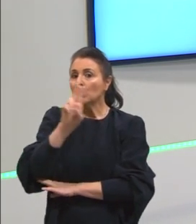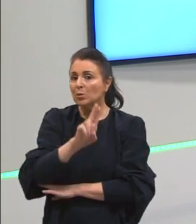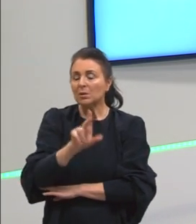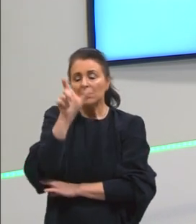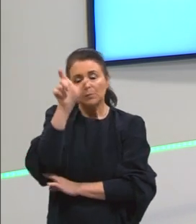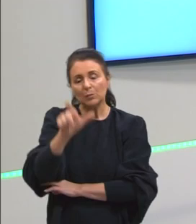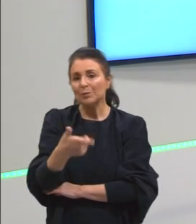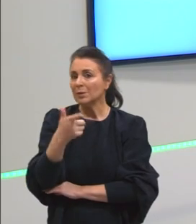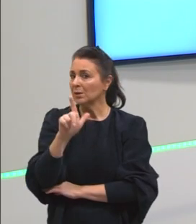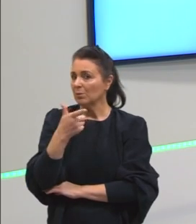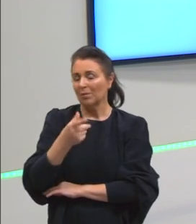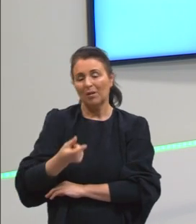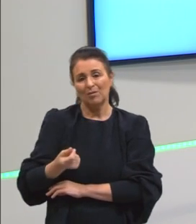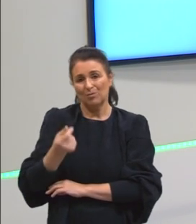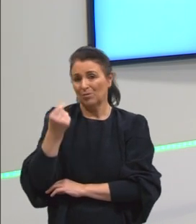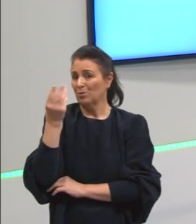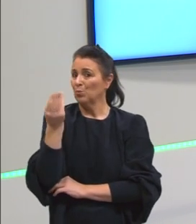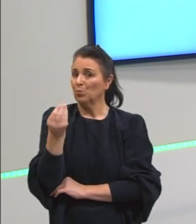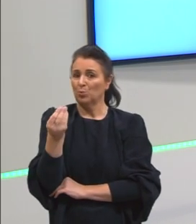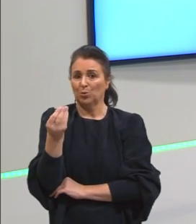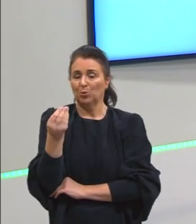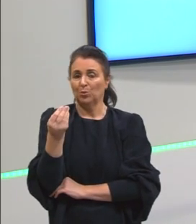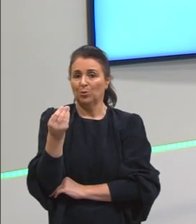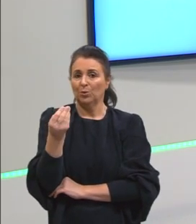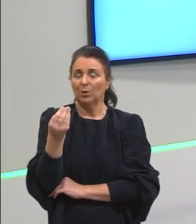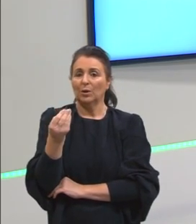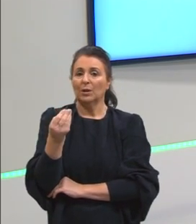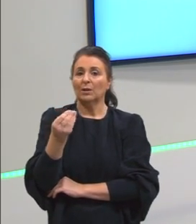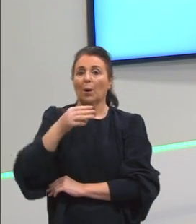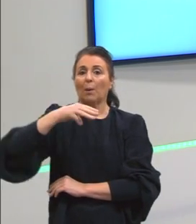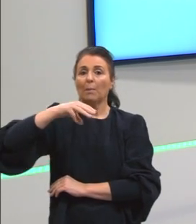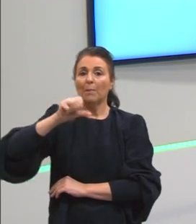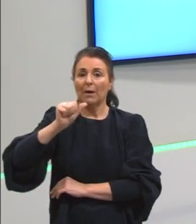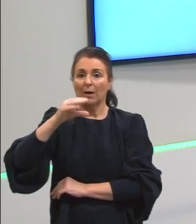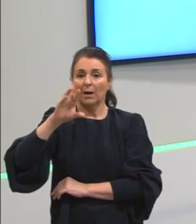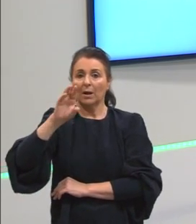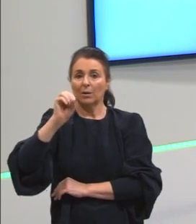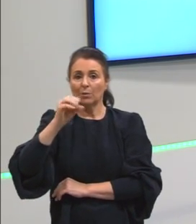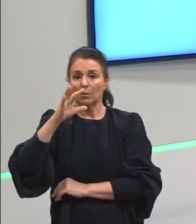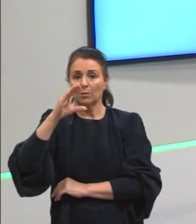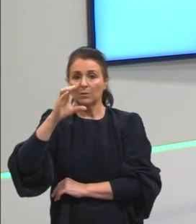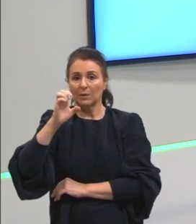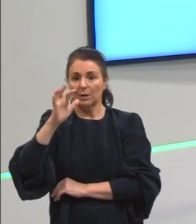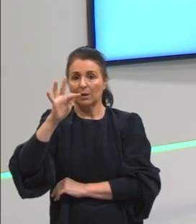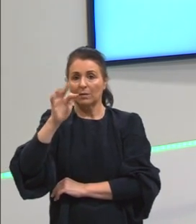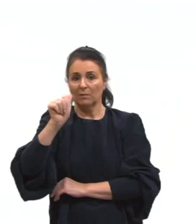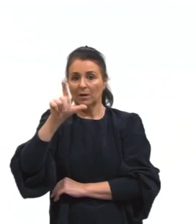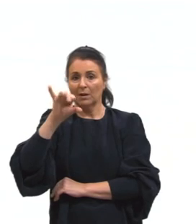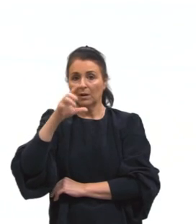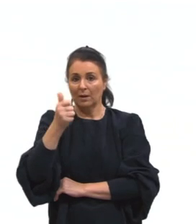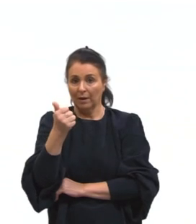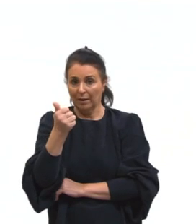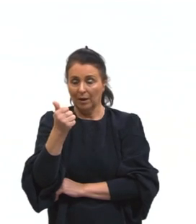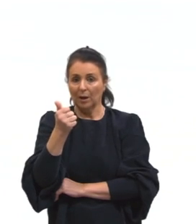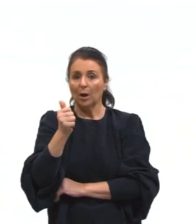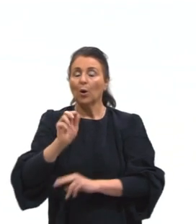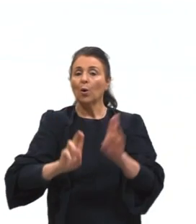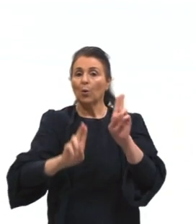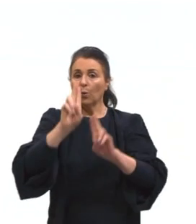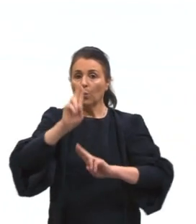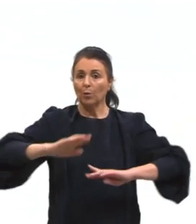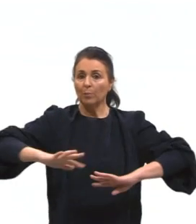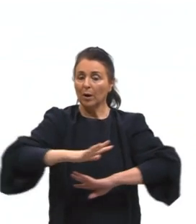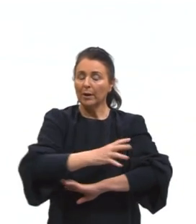aquisitivo, tá, meninos e meninas? Então, lembra, macrocefalia urbana é essa quantidade excessiva de pessoas num